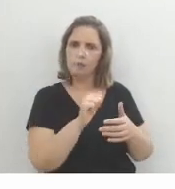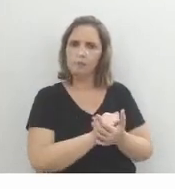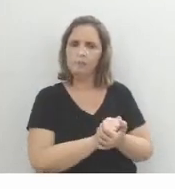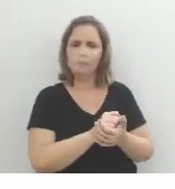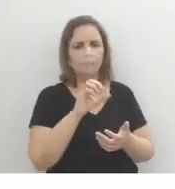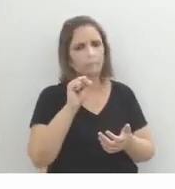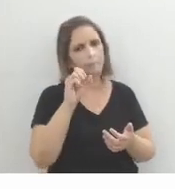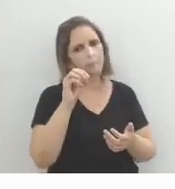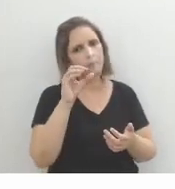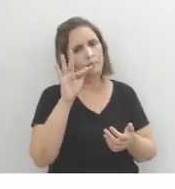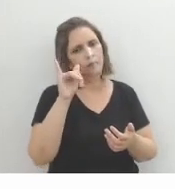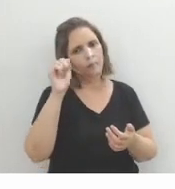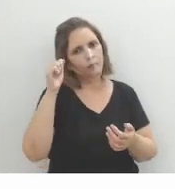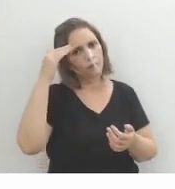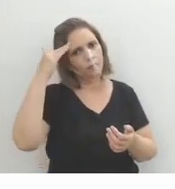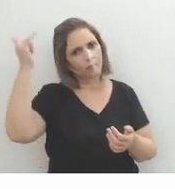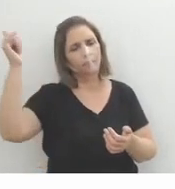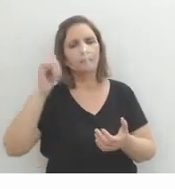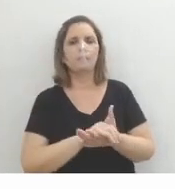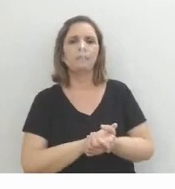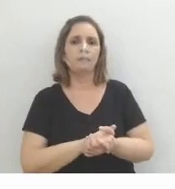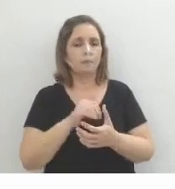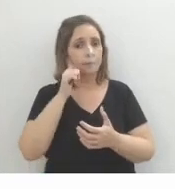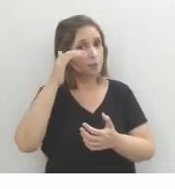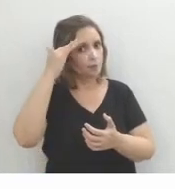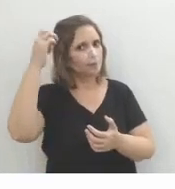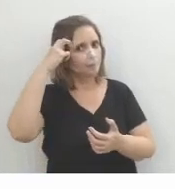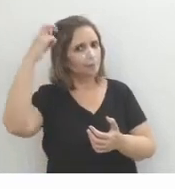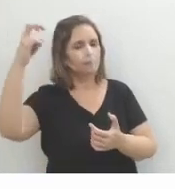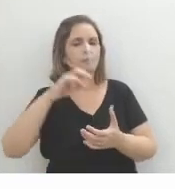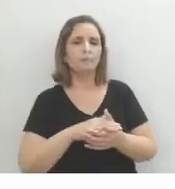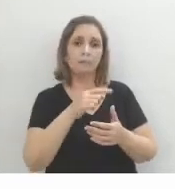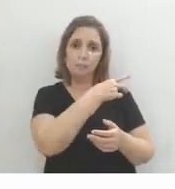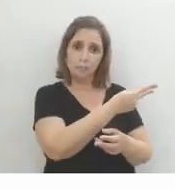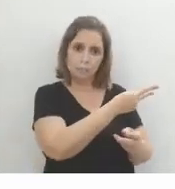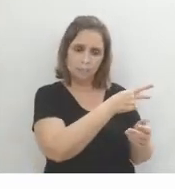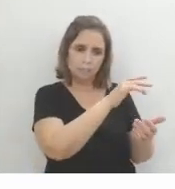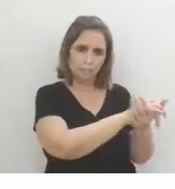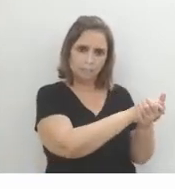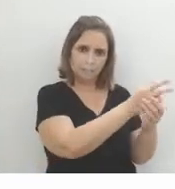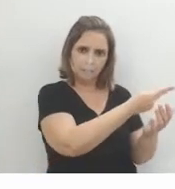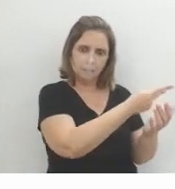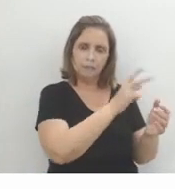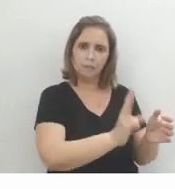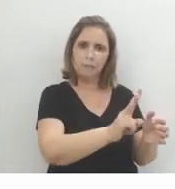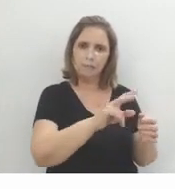como eu já disse no início da nossa aula de hoje, Sofia é sabedoria, é a mulher sábia, né? Pra que eles possam ali continuar